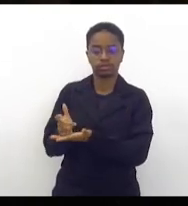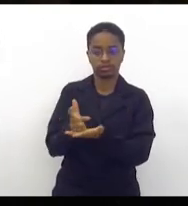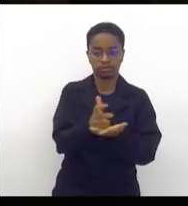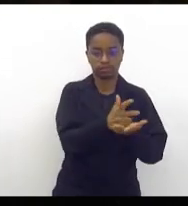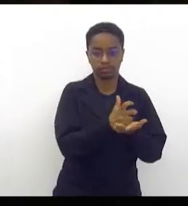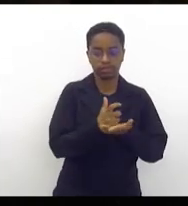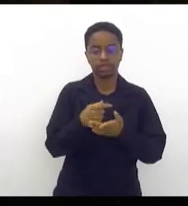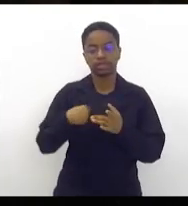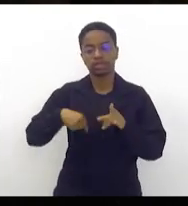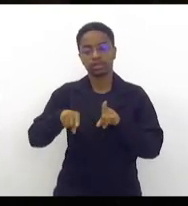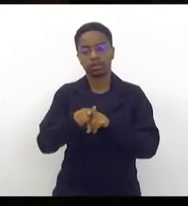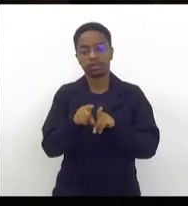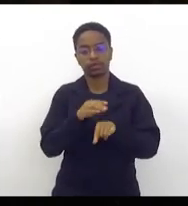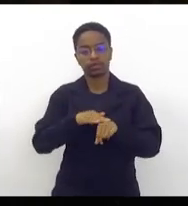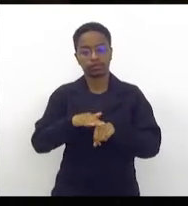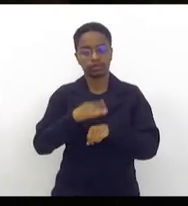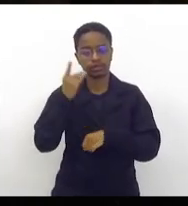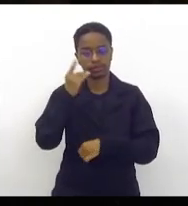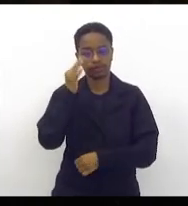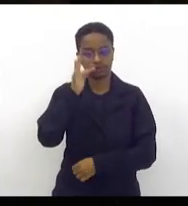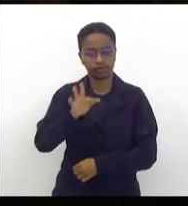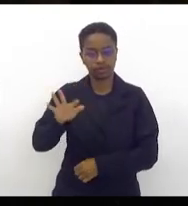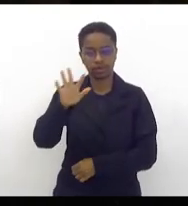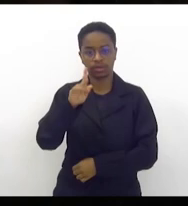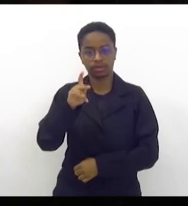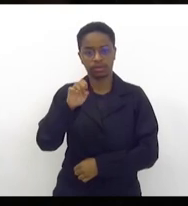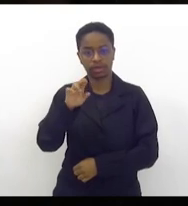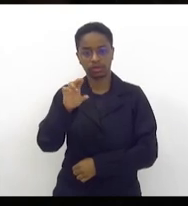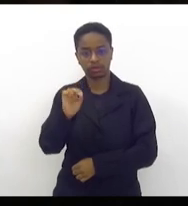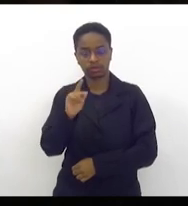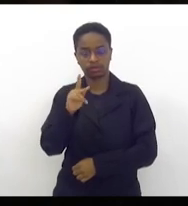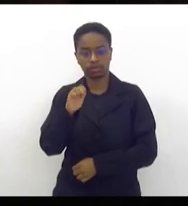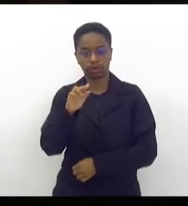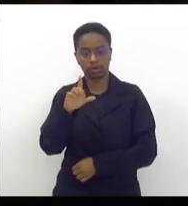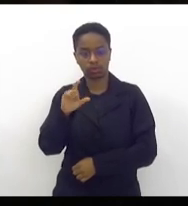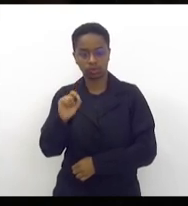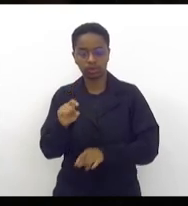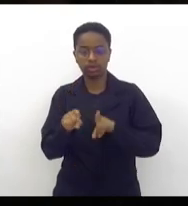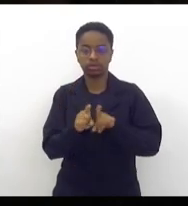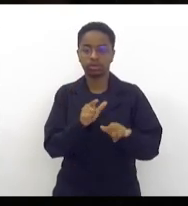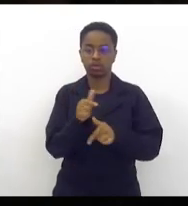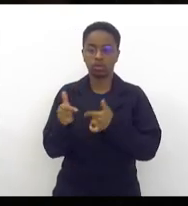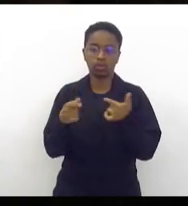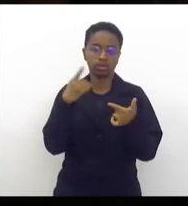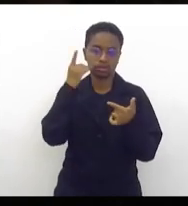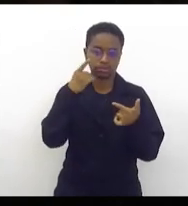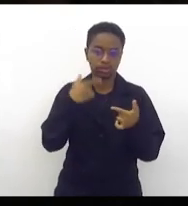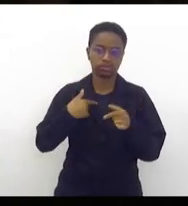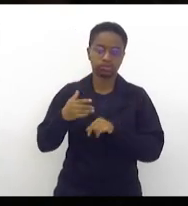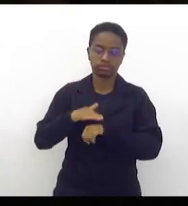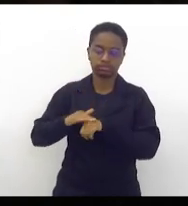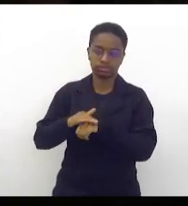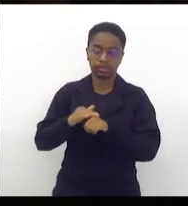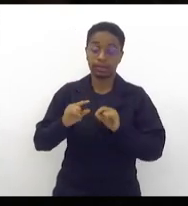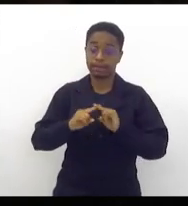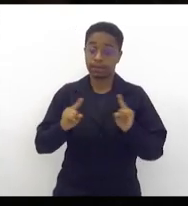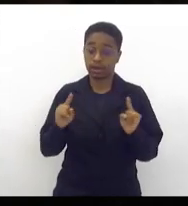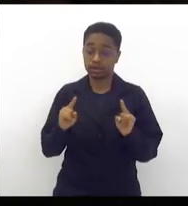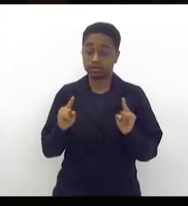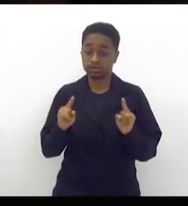federal Pedro Paulo, já conversei com outros deputados, porque eu digo, nesse caso específico,